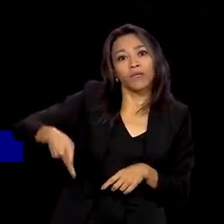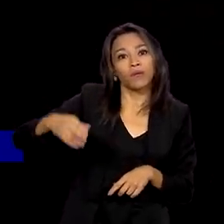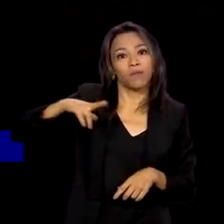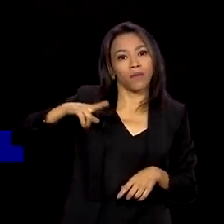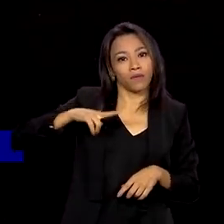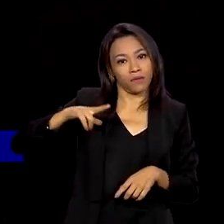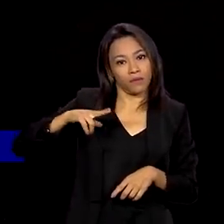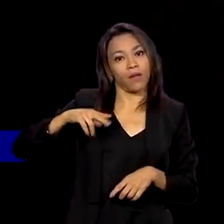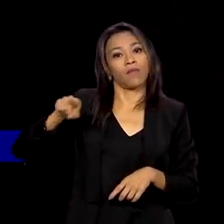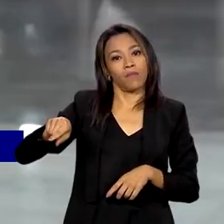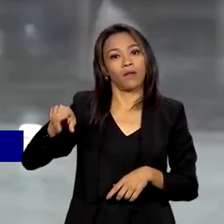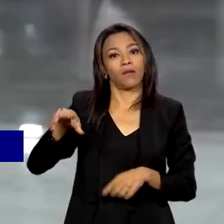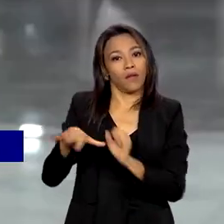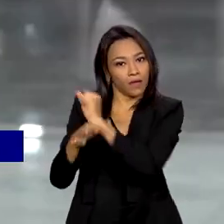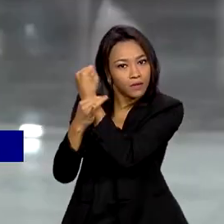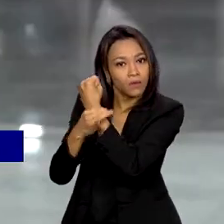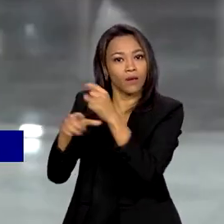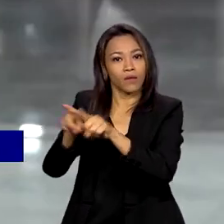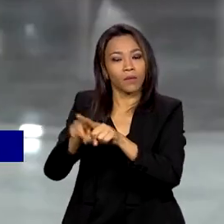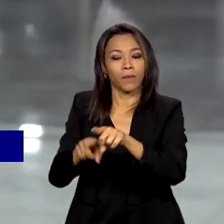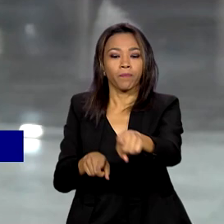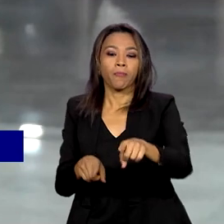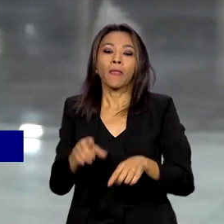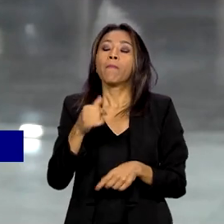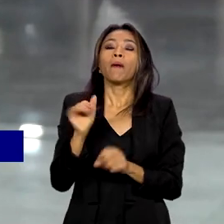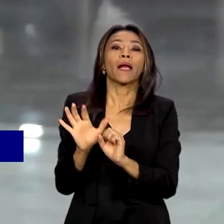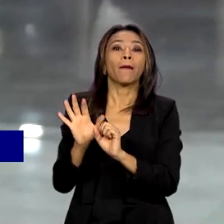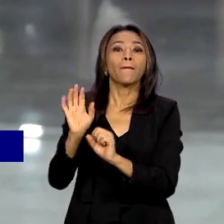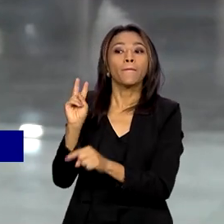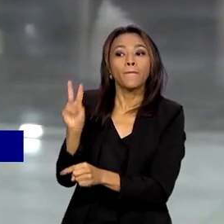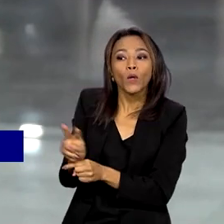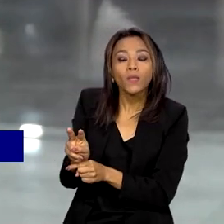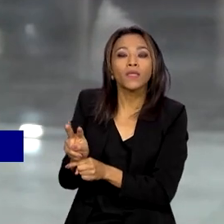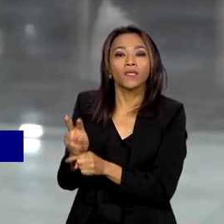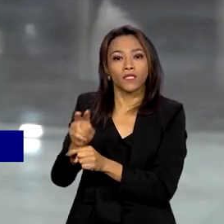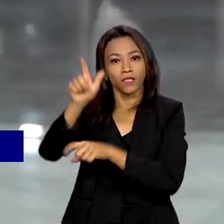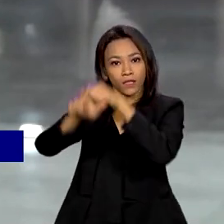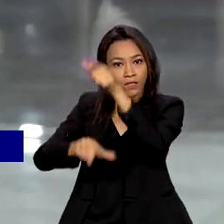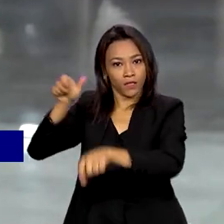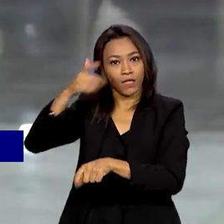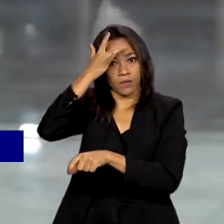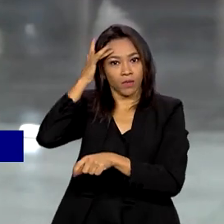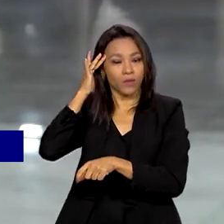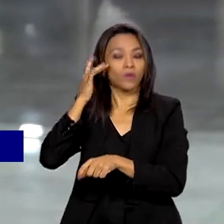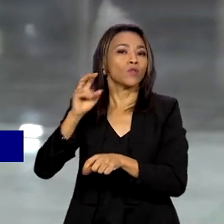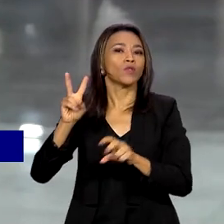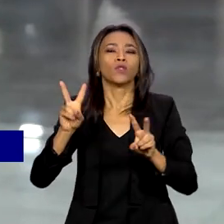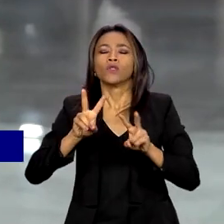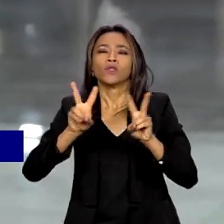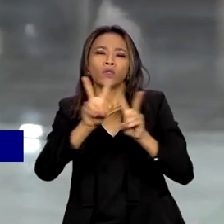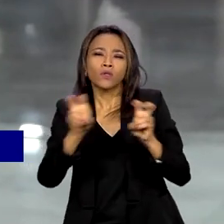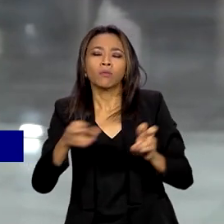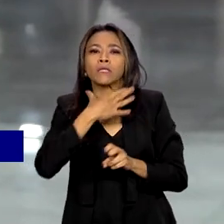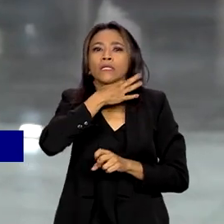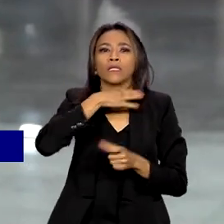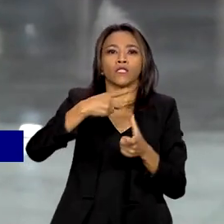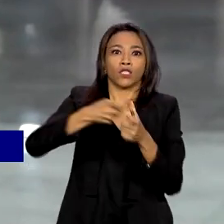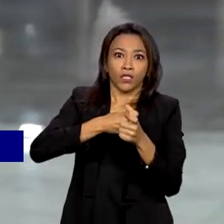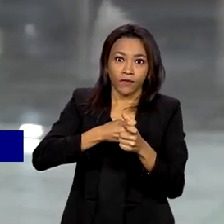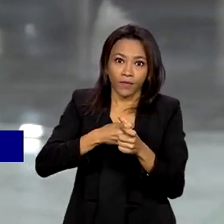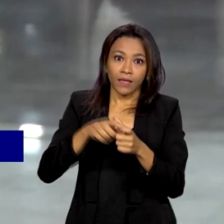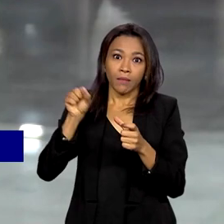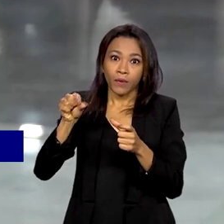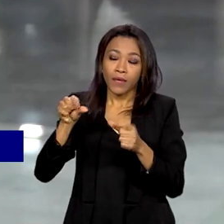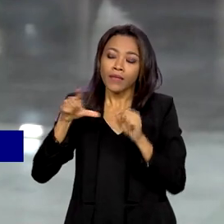operações de crédito. Para proteger o cidadão do superendividamento, o mínimo existencial, que é a quantia mínima da